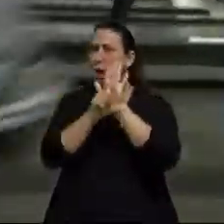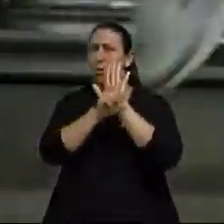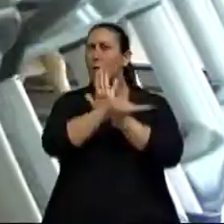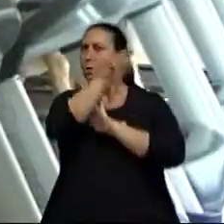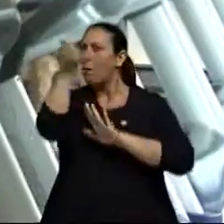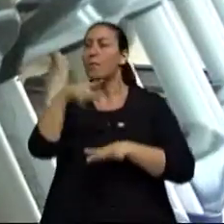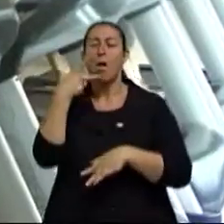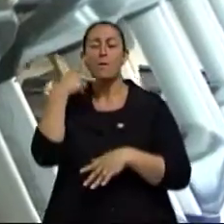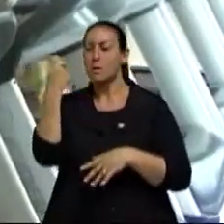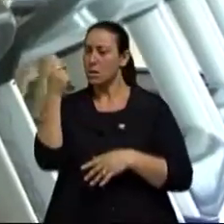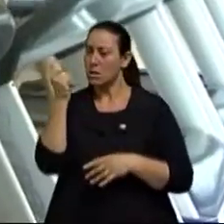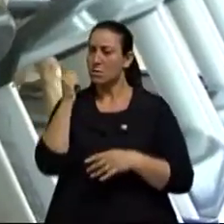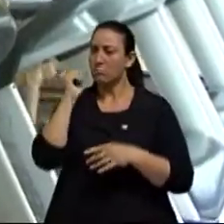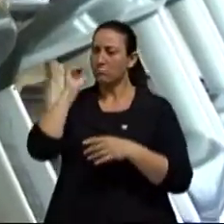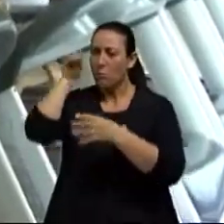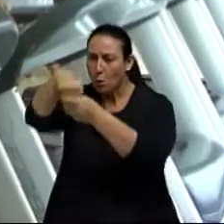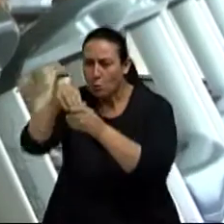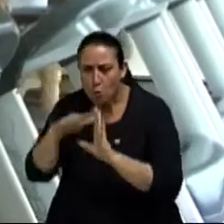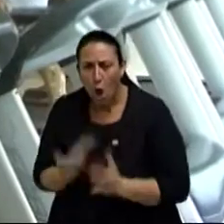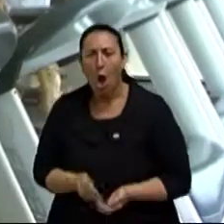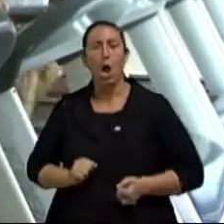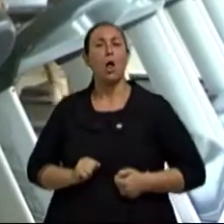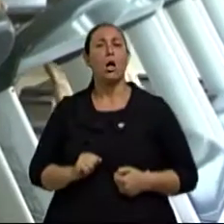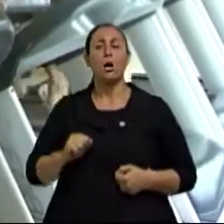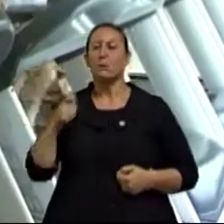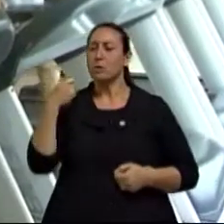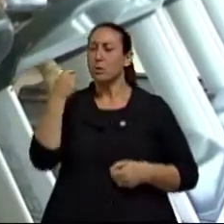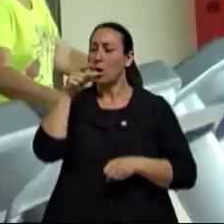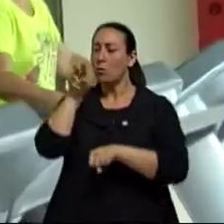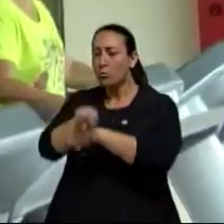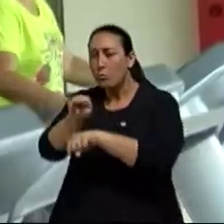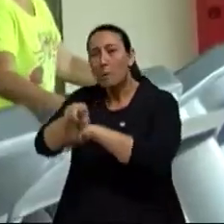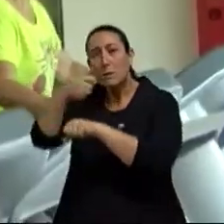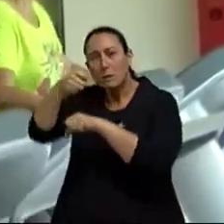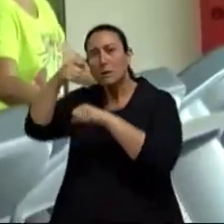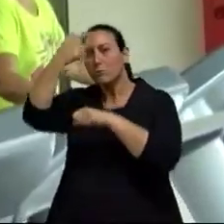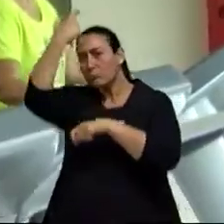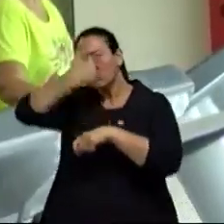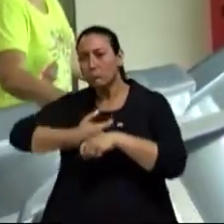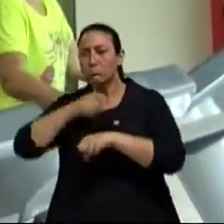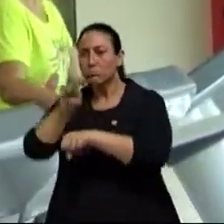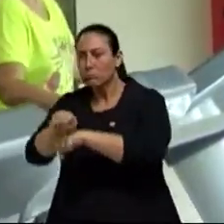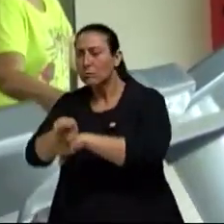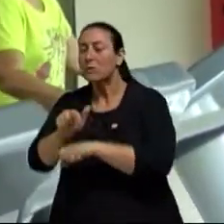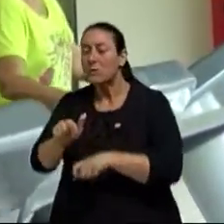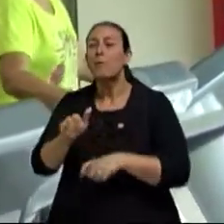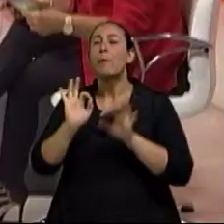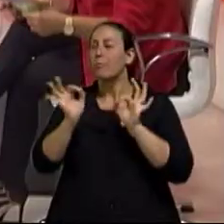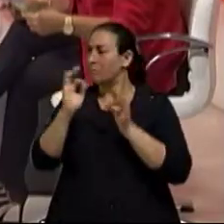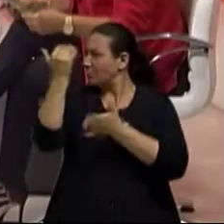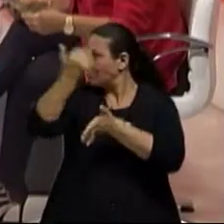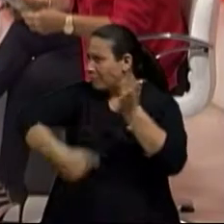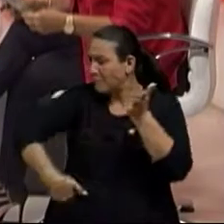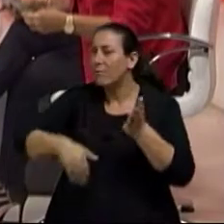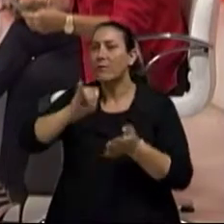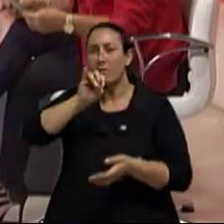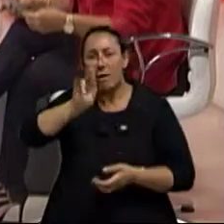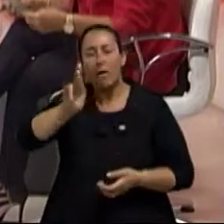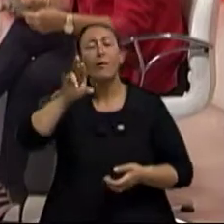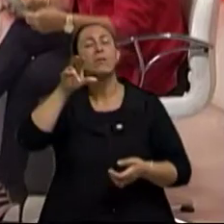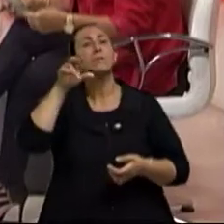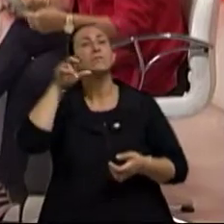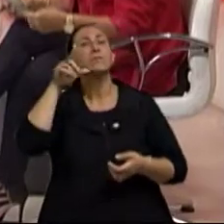Tem que ser inserido na escola, tem que ter o cuidador dentro da escola. Desconto no imposto de renda com a educação, por exemplo. Então,